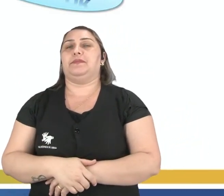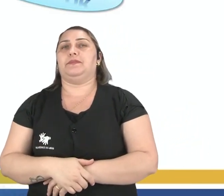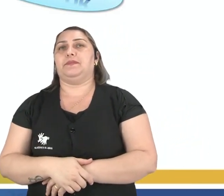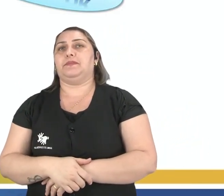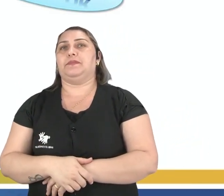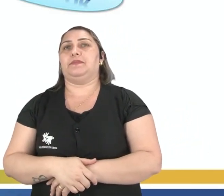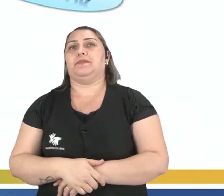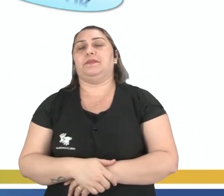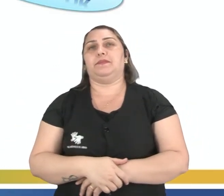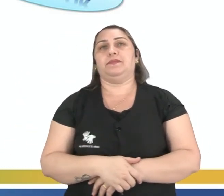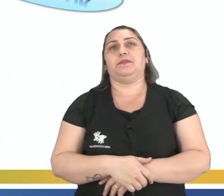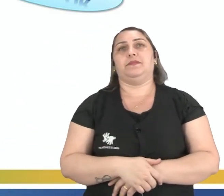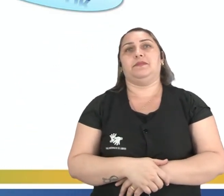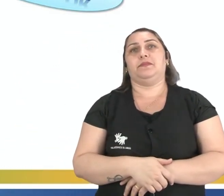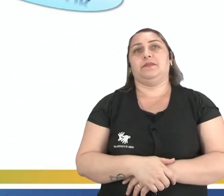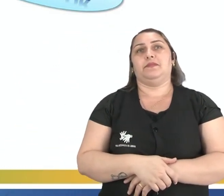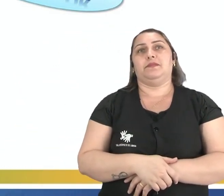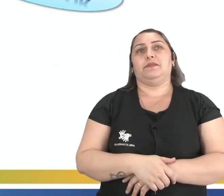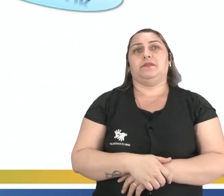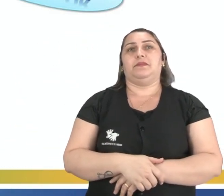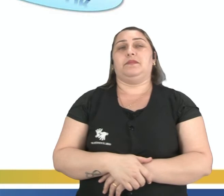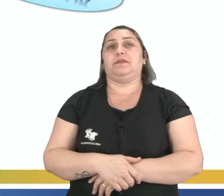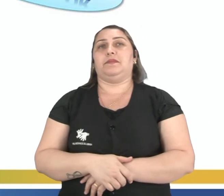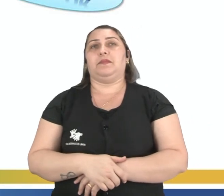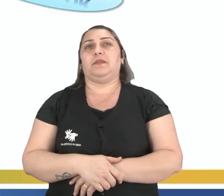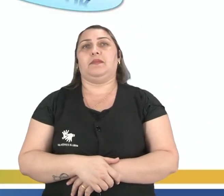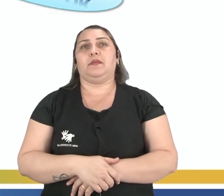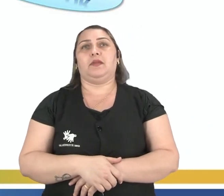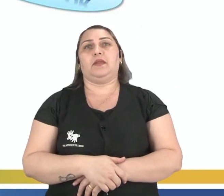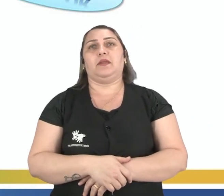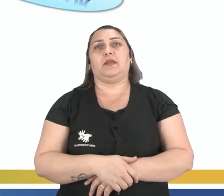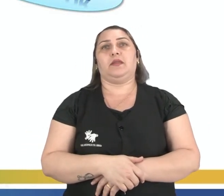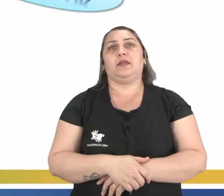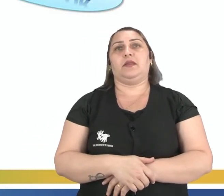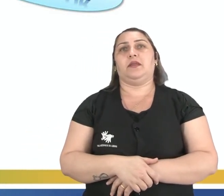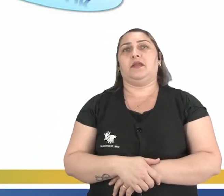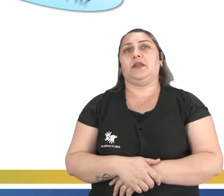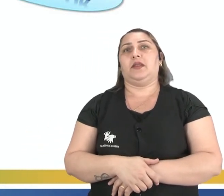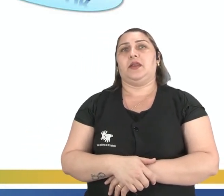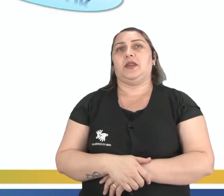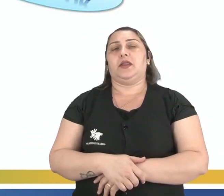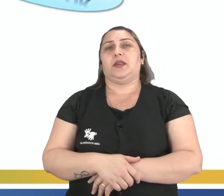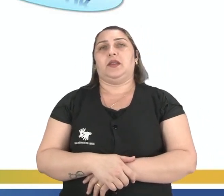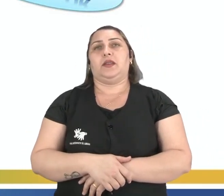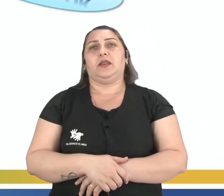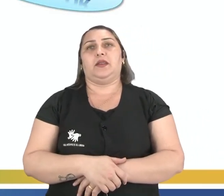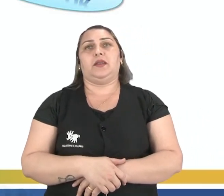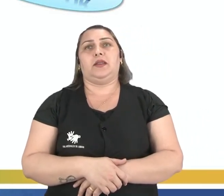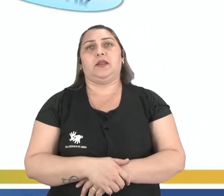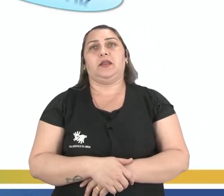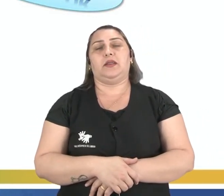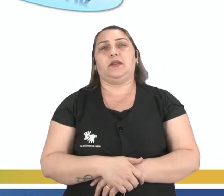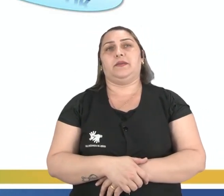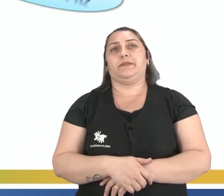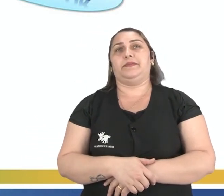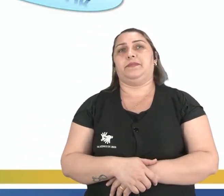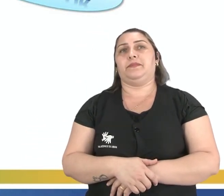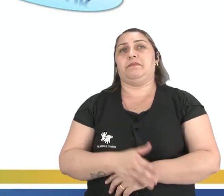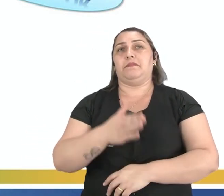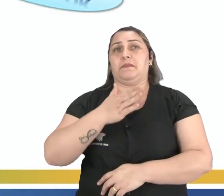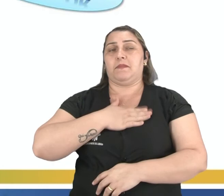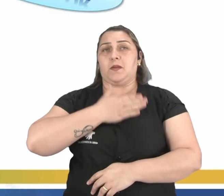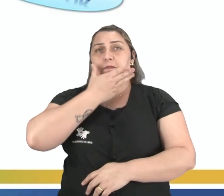gosto do meu trabalho. My father is a police officer. He works at the police station.